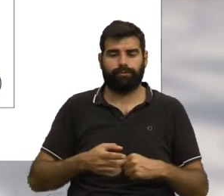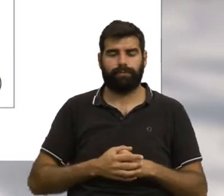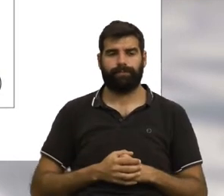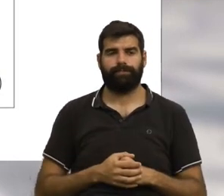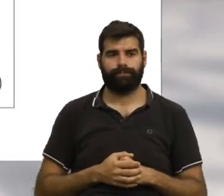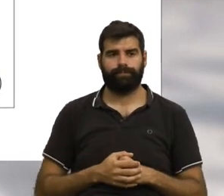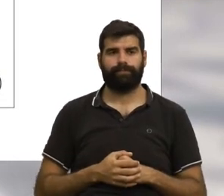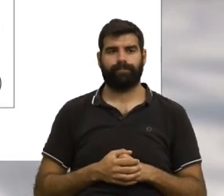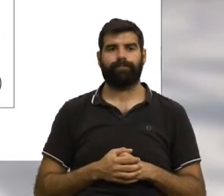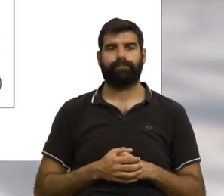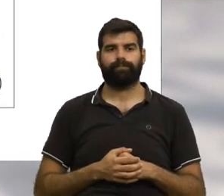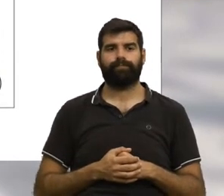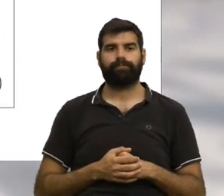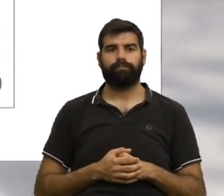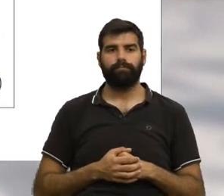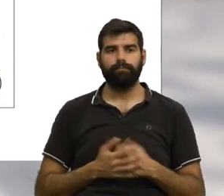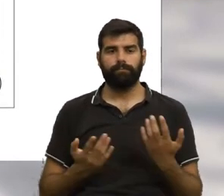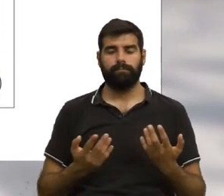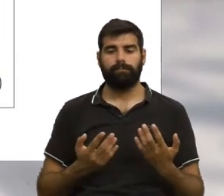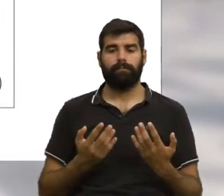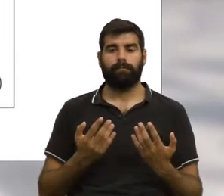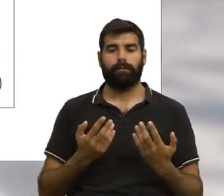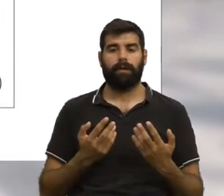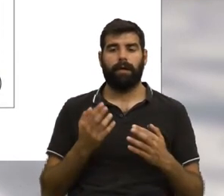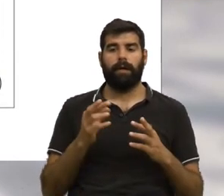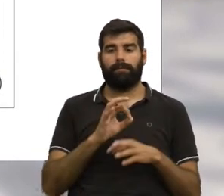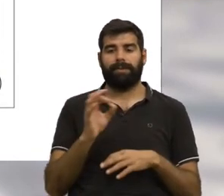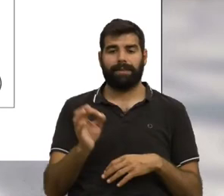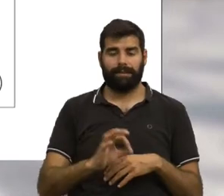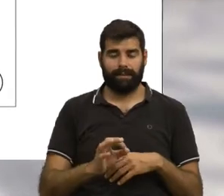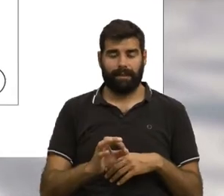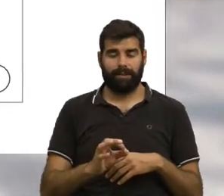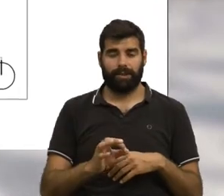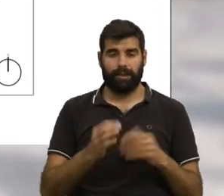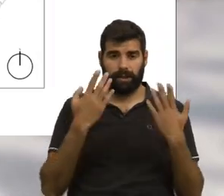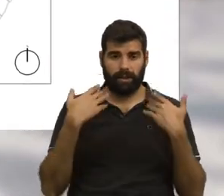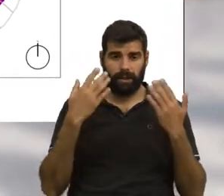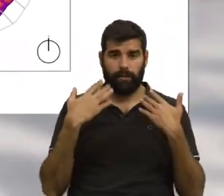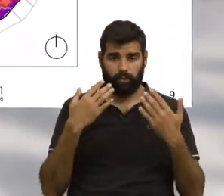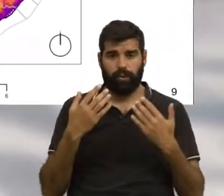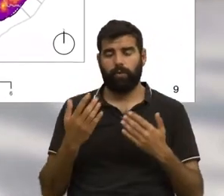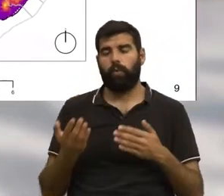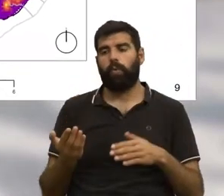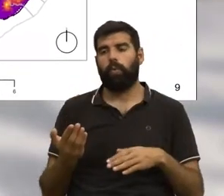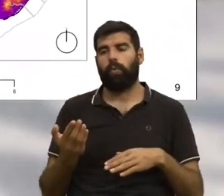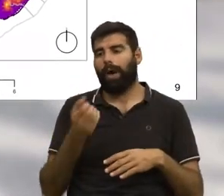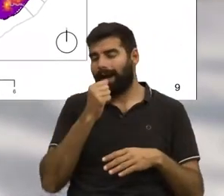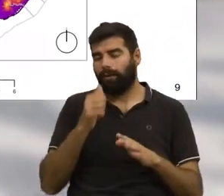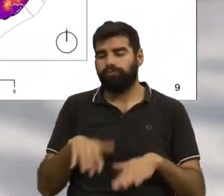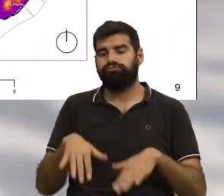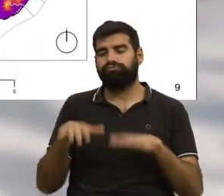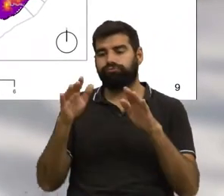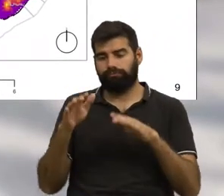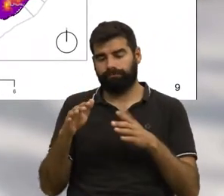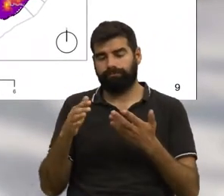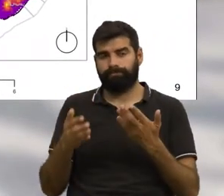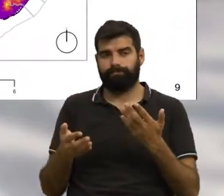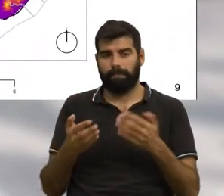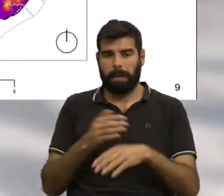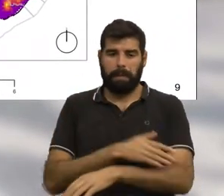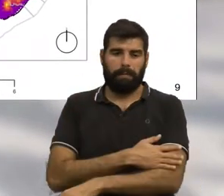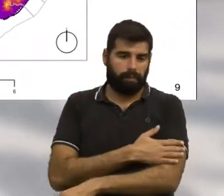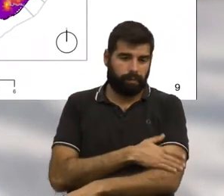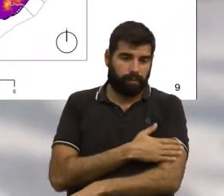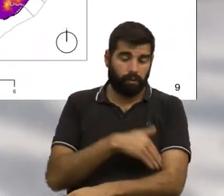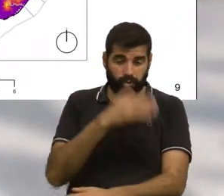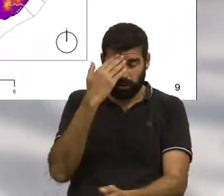cruzámos o índice de intensidade a ondas de calor com o da vulnerabilidade a inundações. O resultado